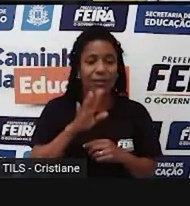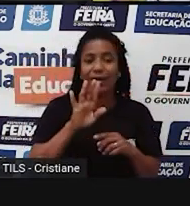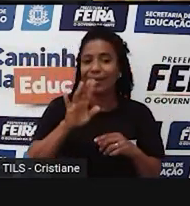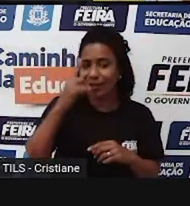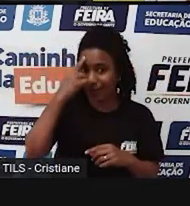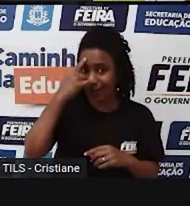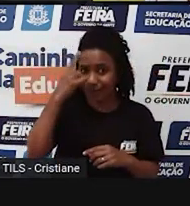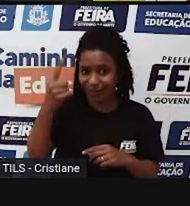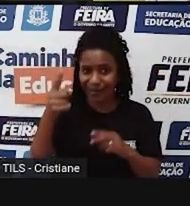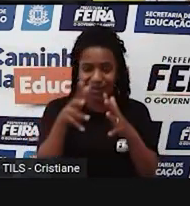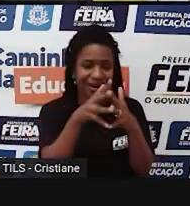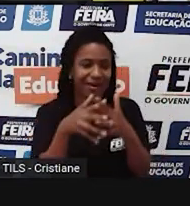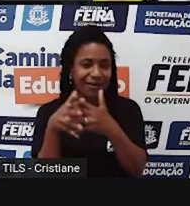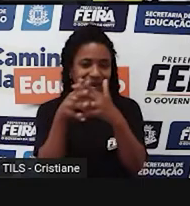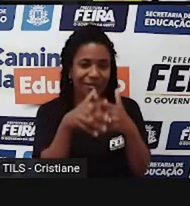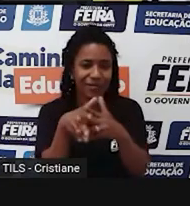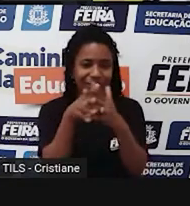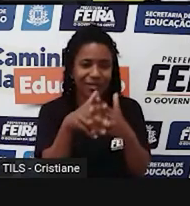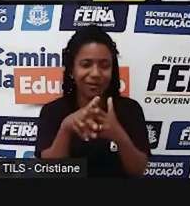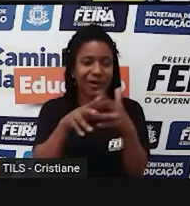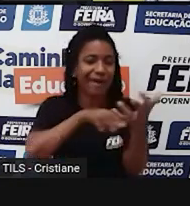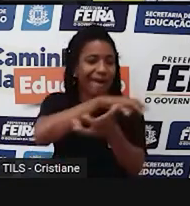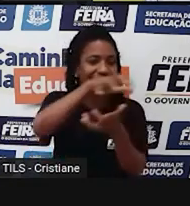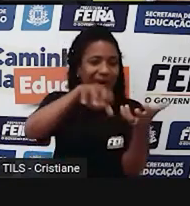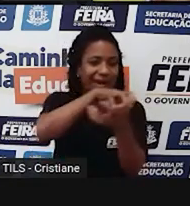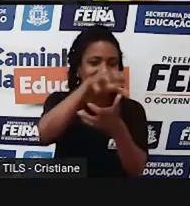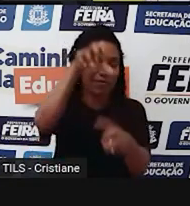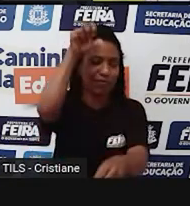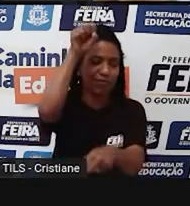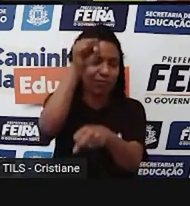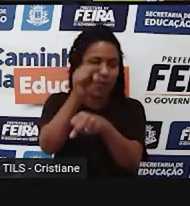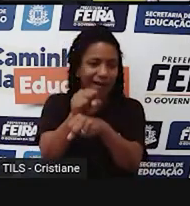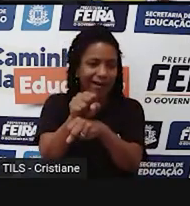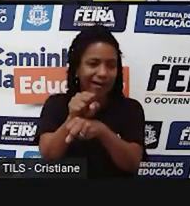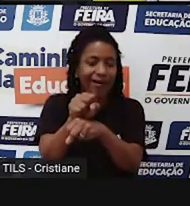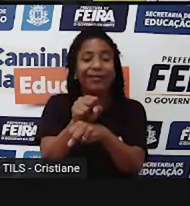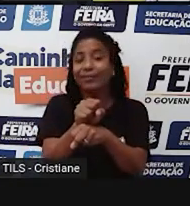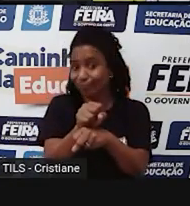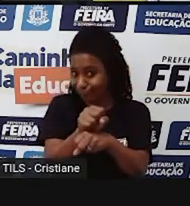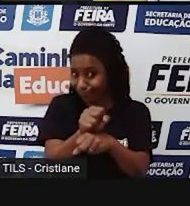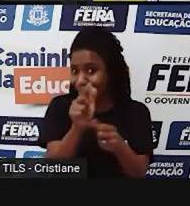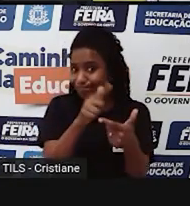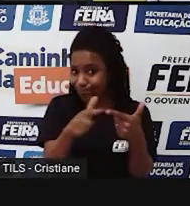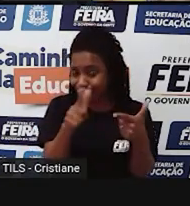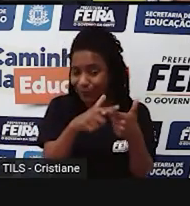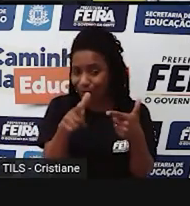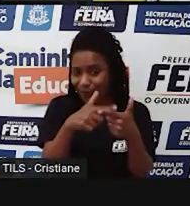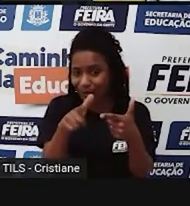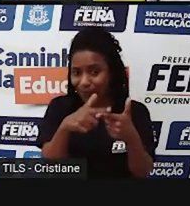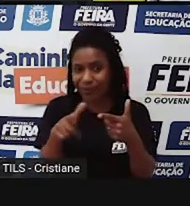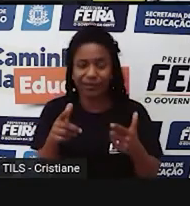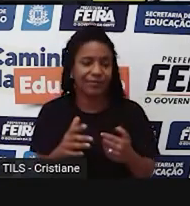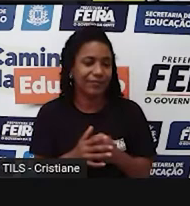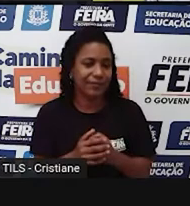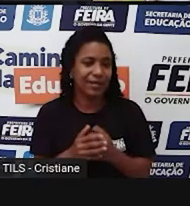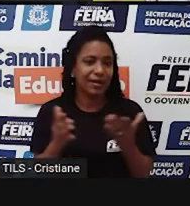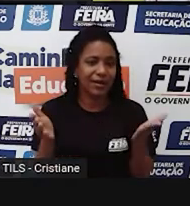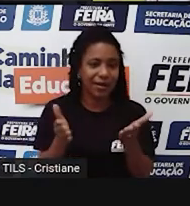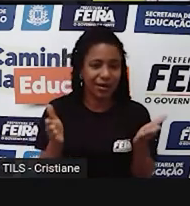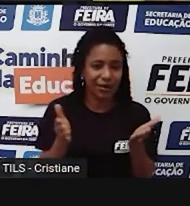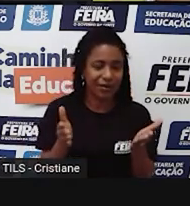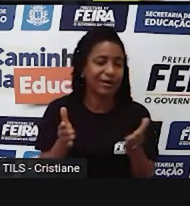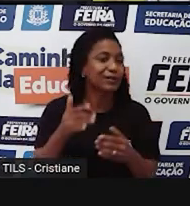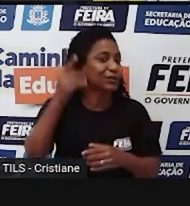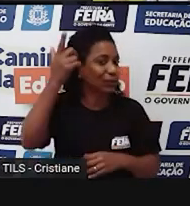caminhoneiros. Olha o problema que foi isso, né? Agora a gente está tendo esse fantasma de